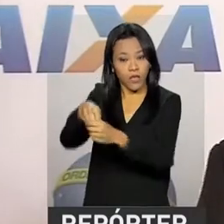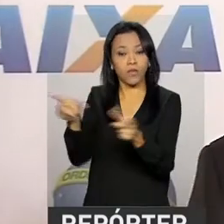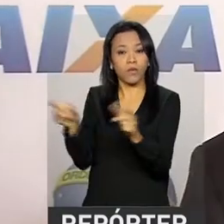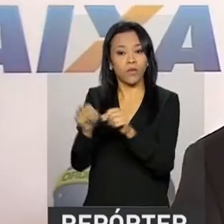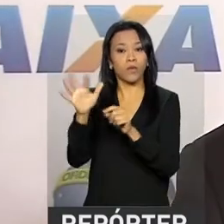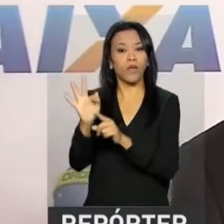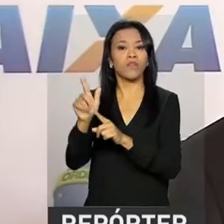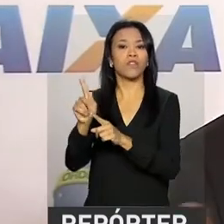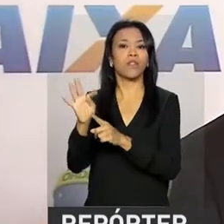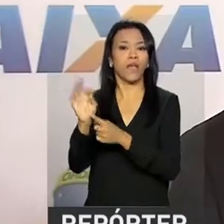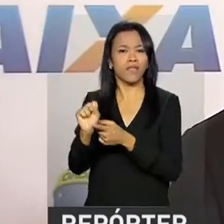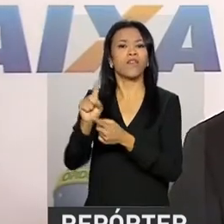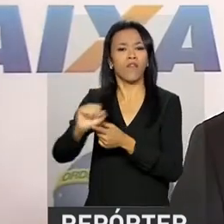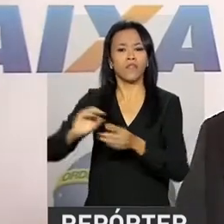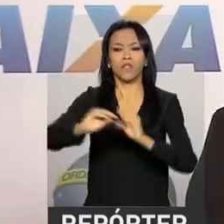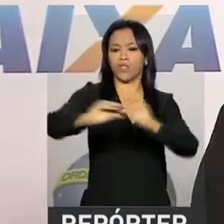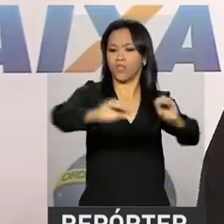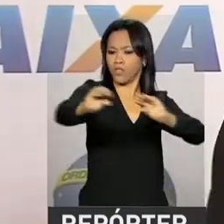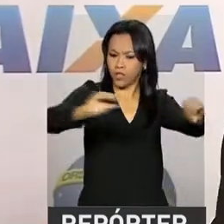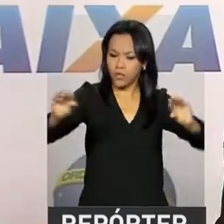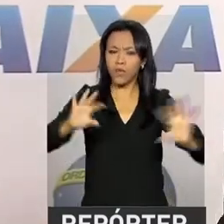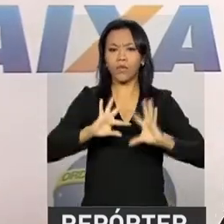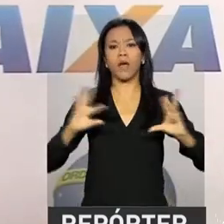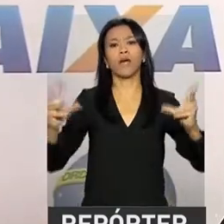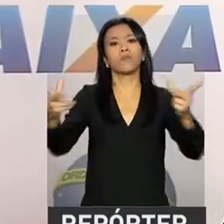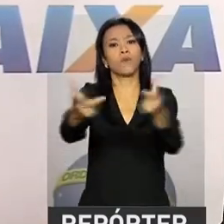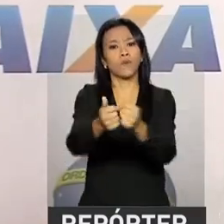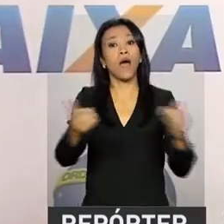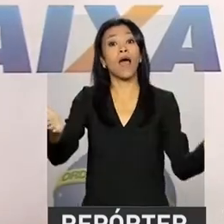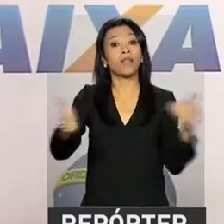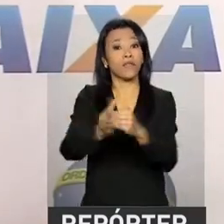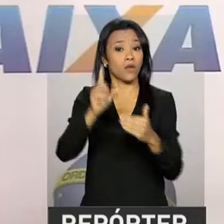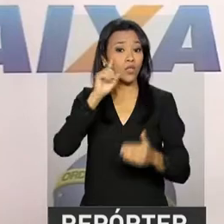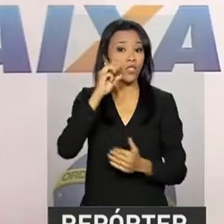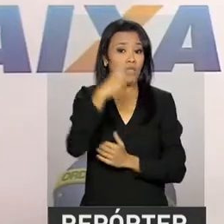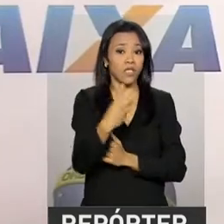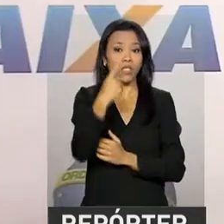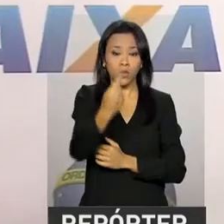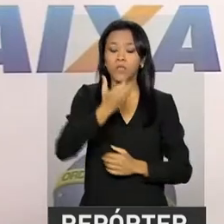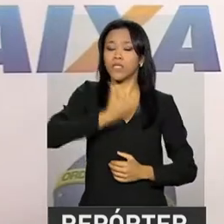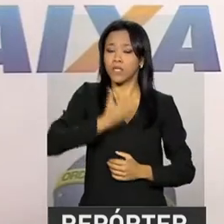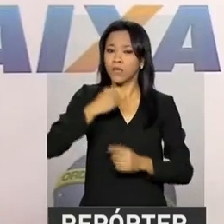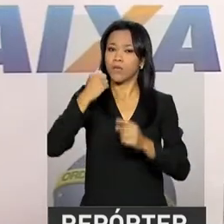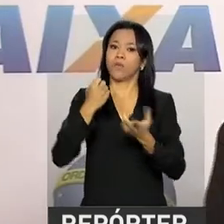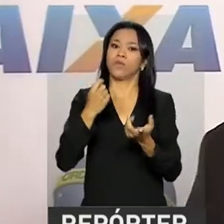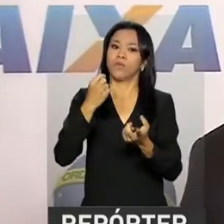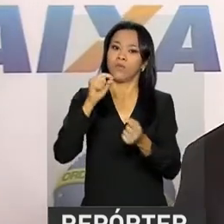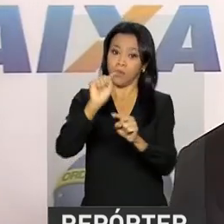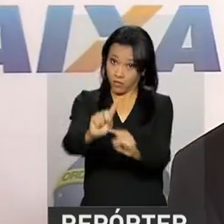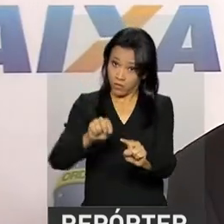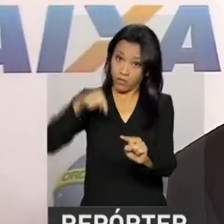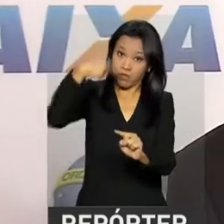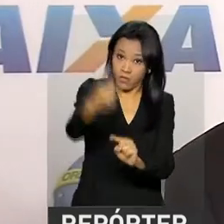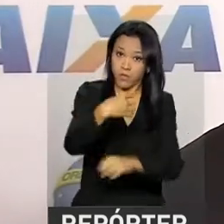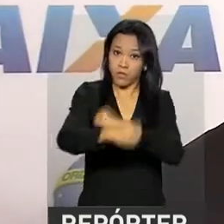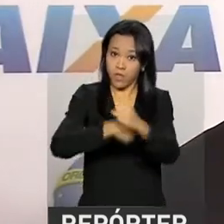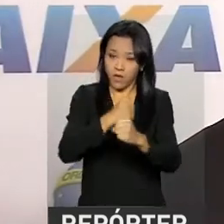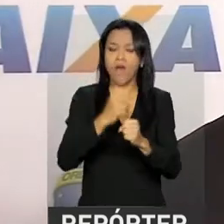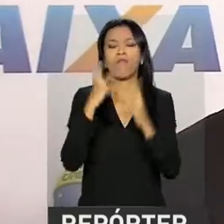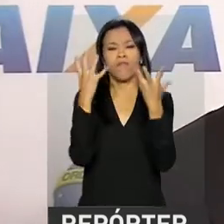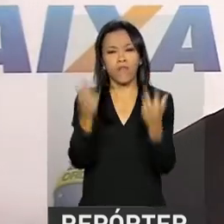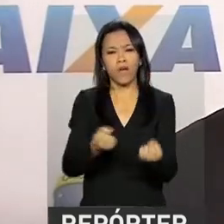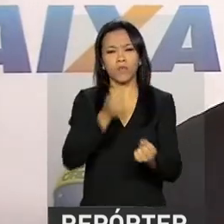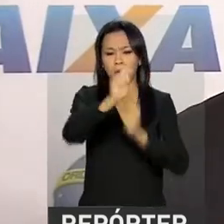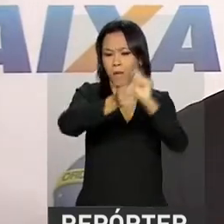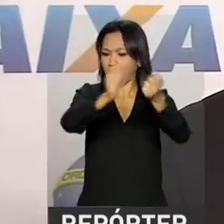todos os trabalhadores que têm conta até o dia 31 de dezembro do ano anterior. Então, nós vamos pagar a todo